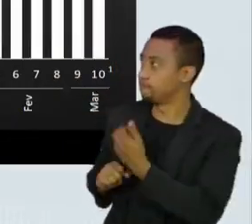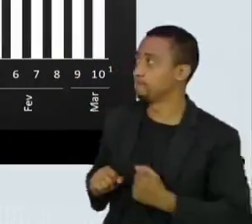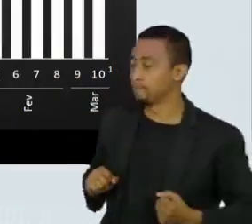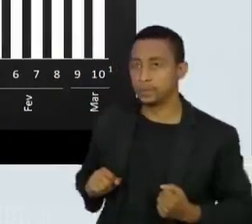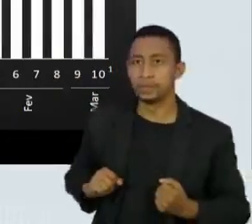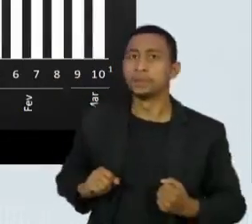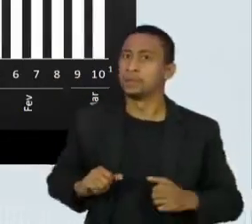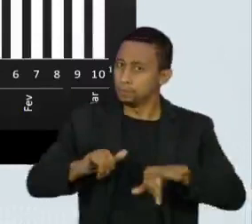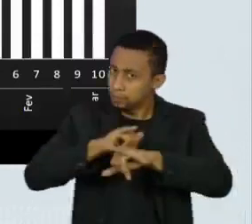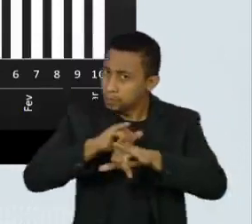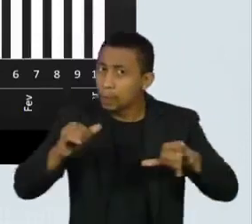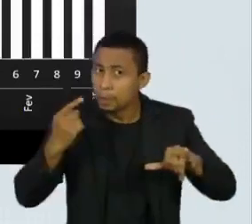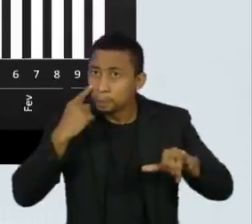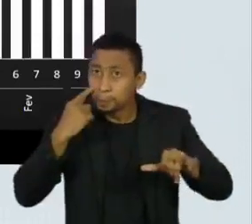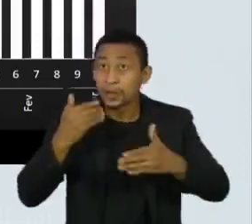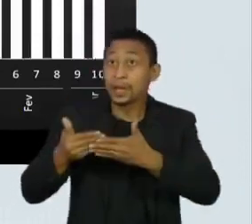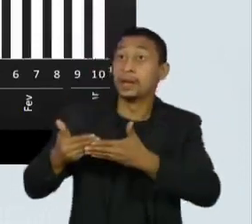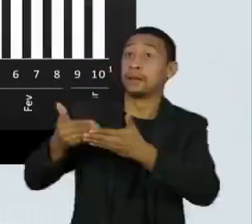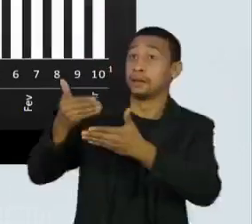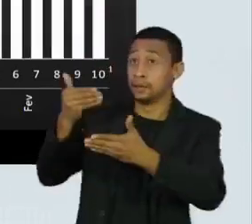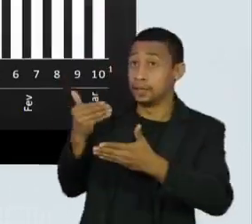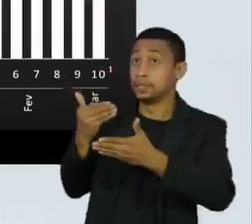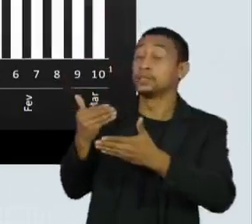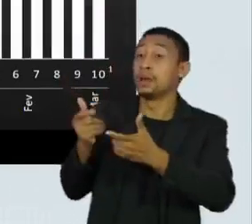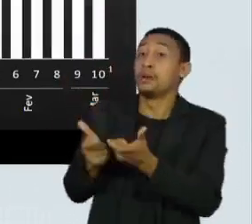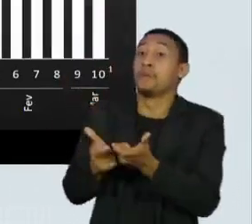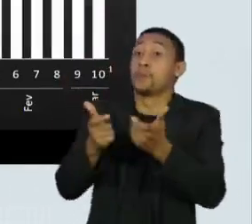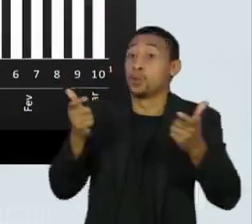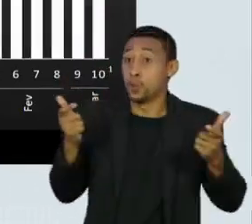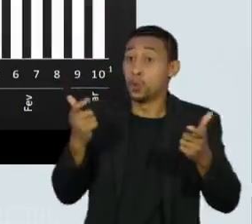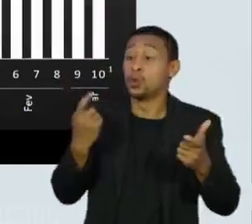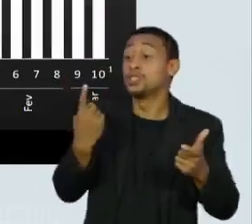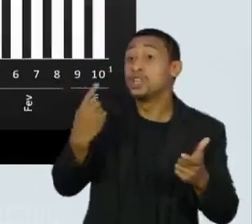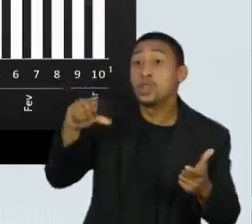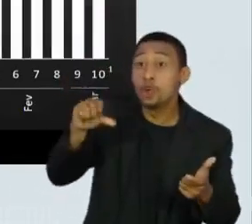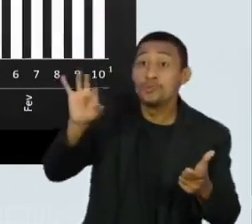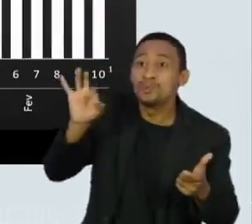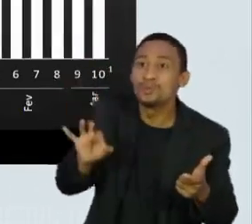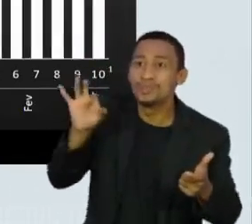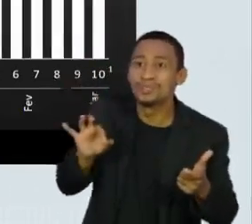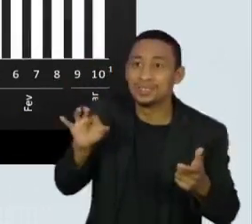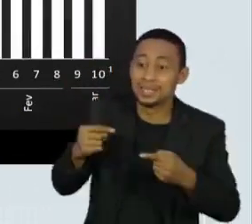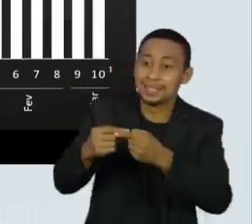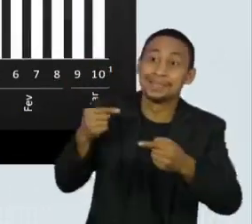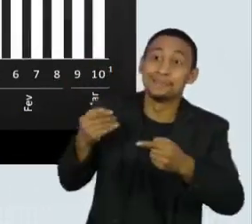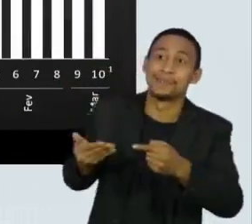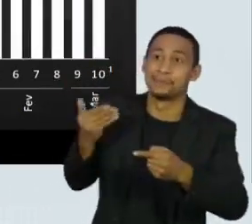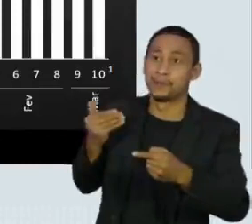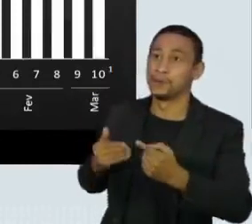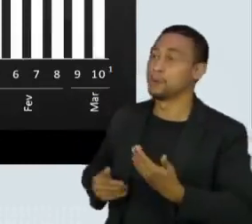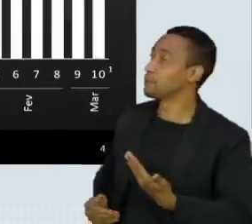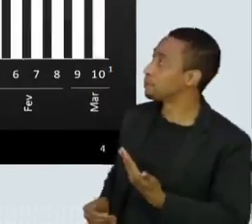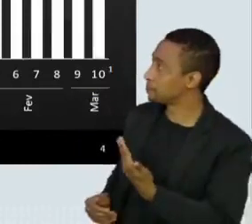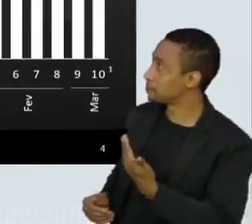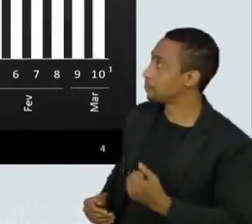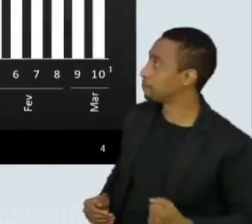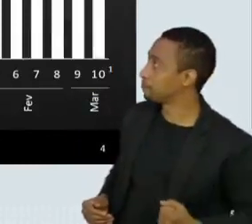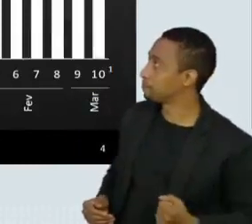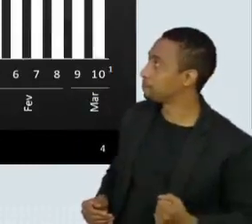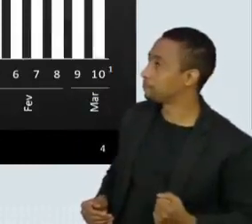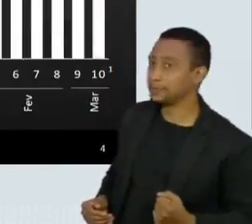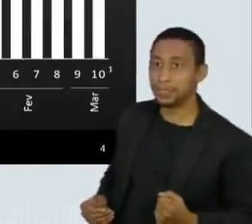nós já tínhamos 19% de aumento na semana anterior, 19% na semana anterior.